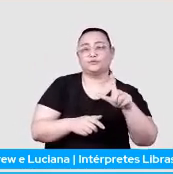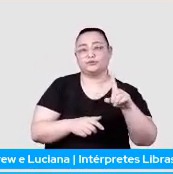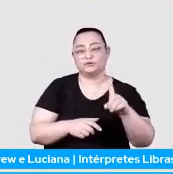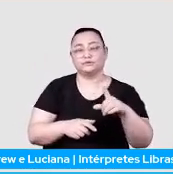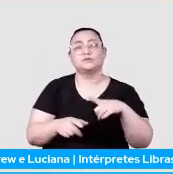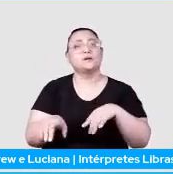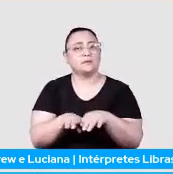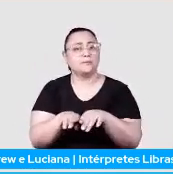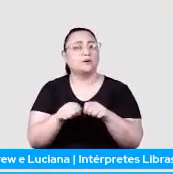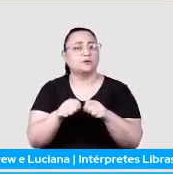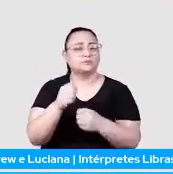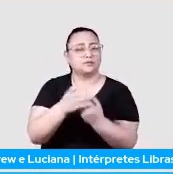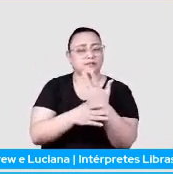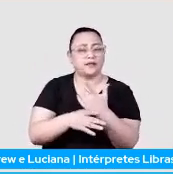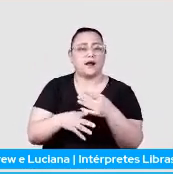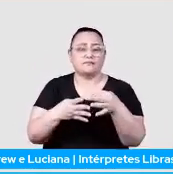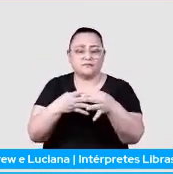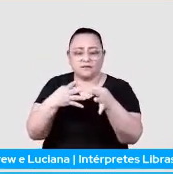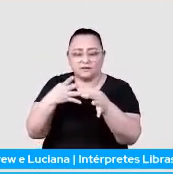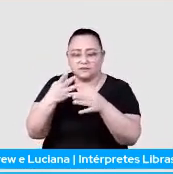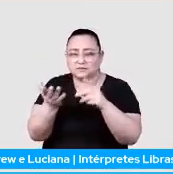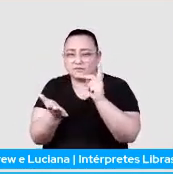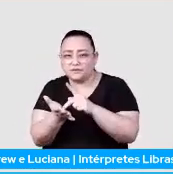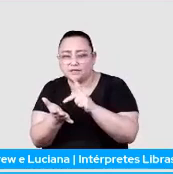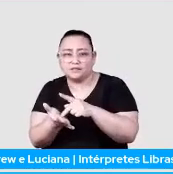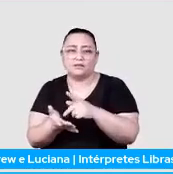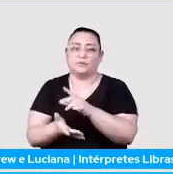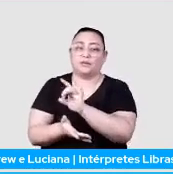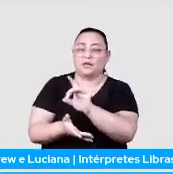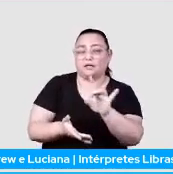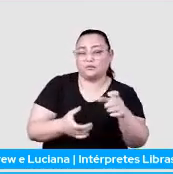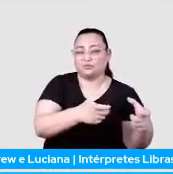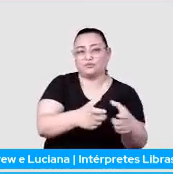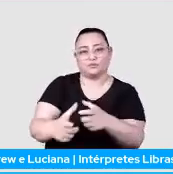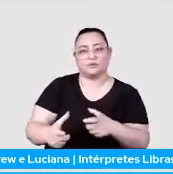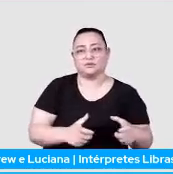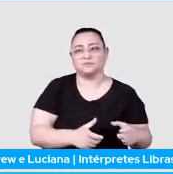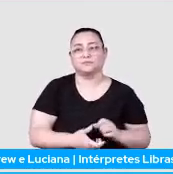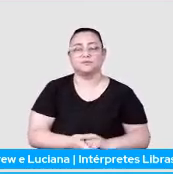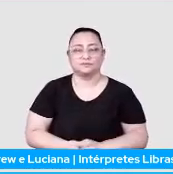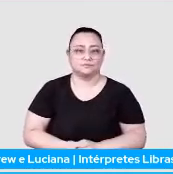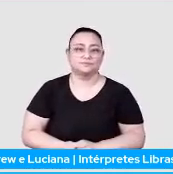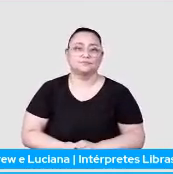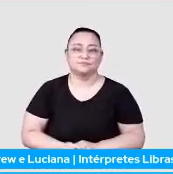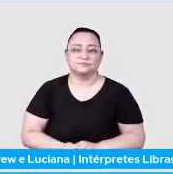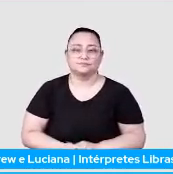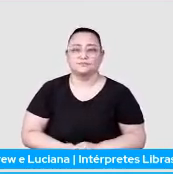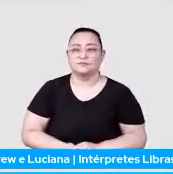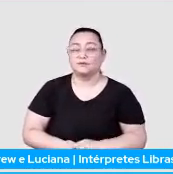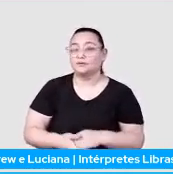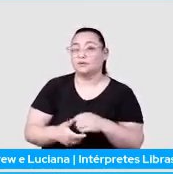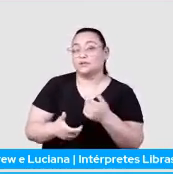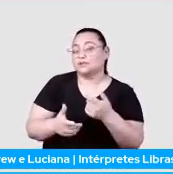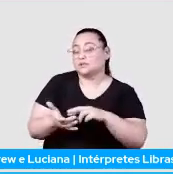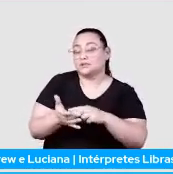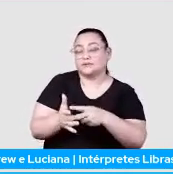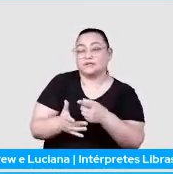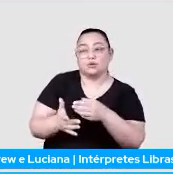validações para cada um dos campos. E se você notar bem que para a description, eu não estou raspando 100% dos